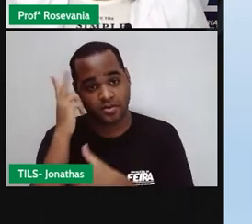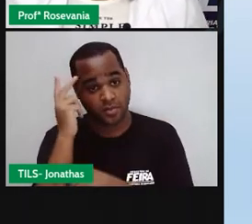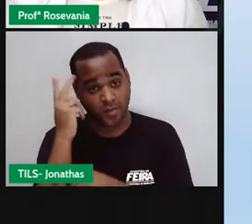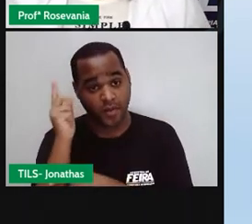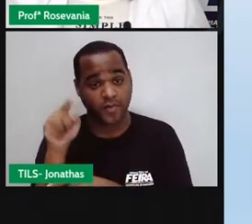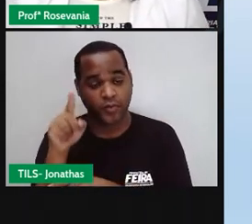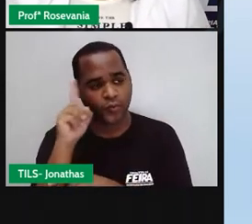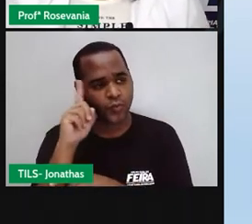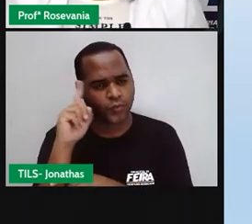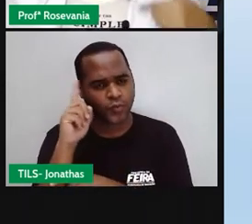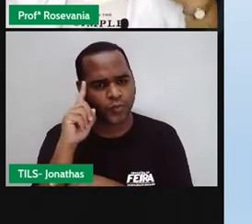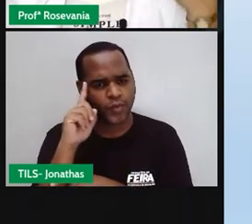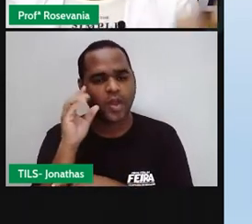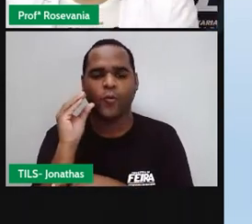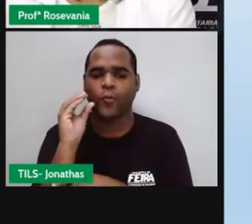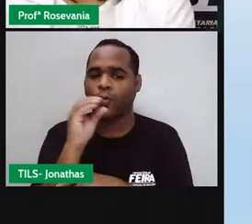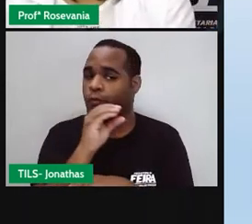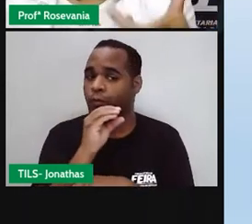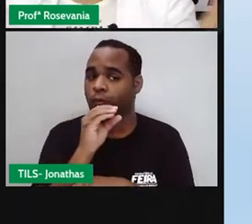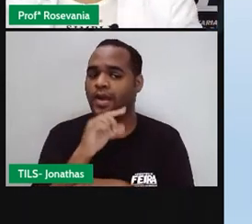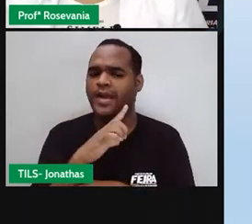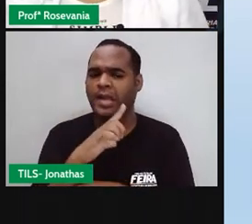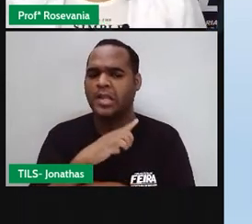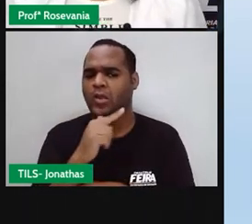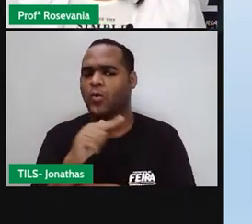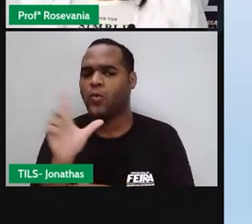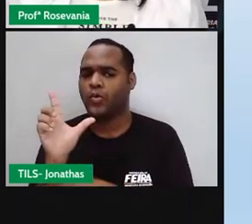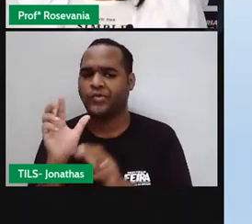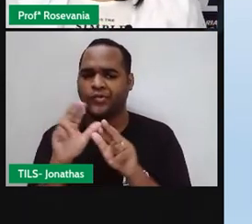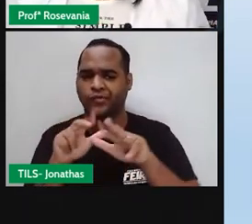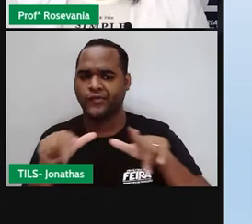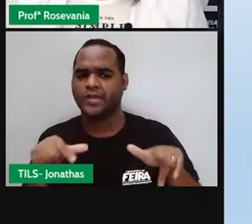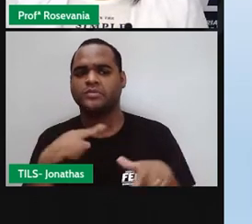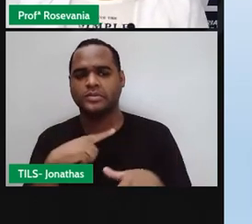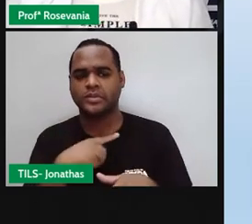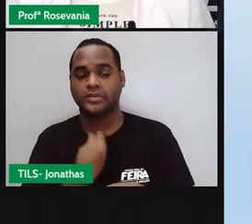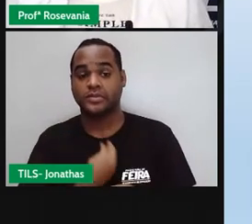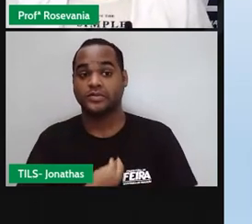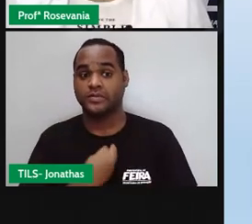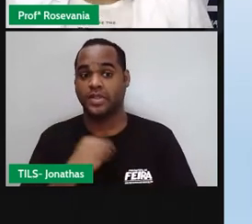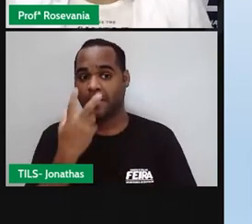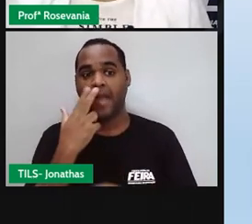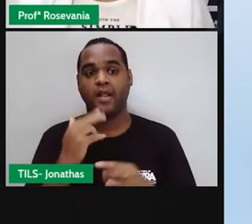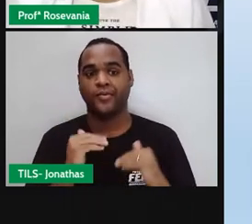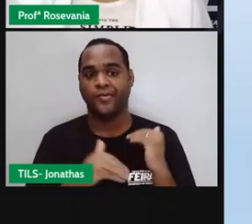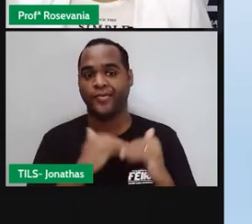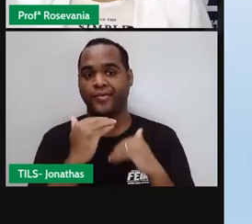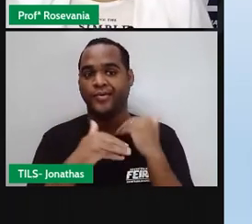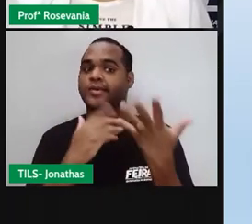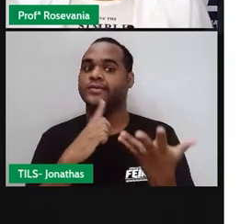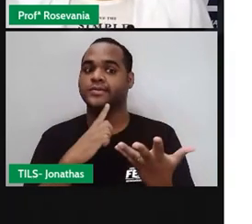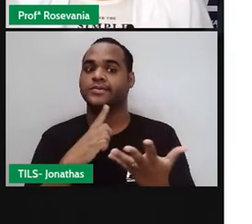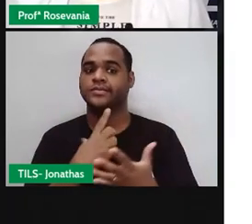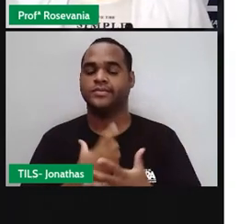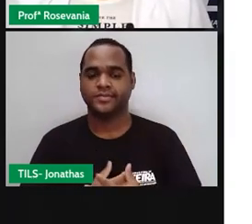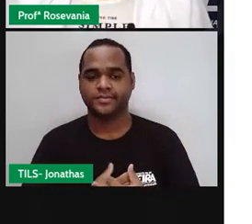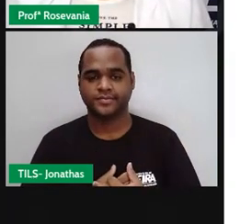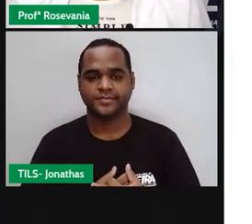todo dia, o aquecimento normal, e eu ainda boto, né, mais coisas aí para poder aumentar esse processo. Então,